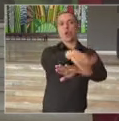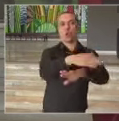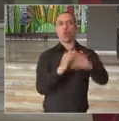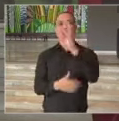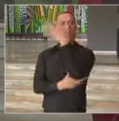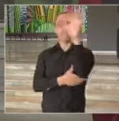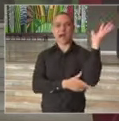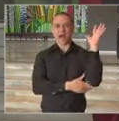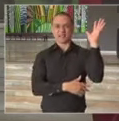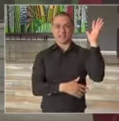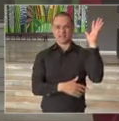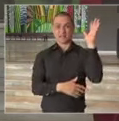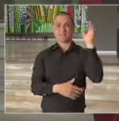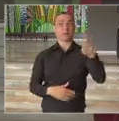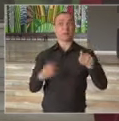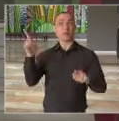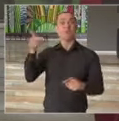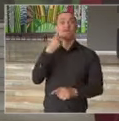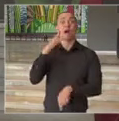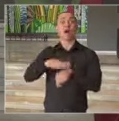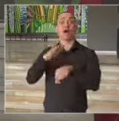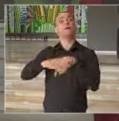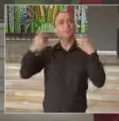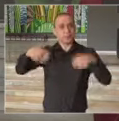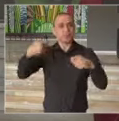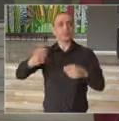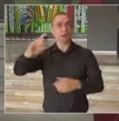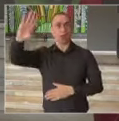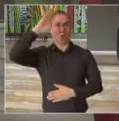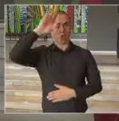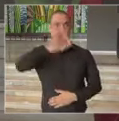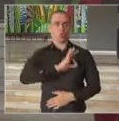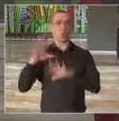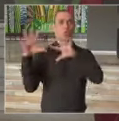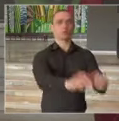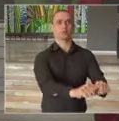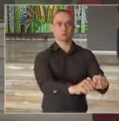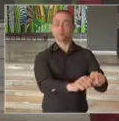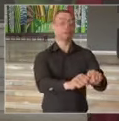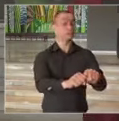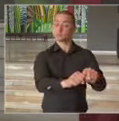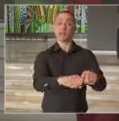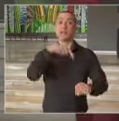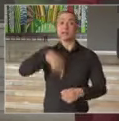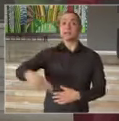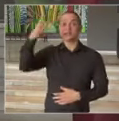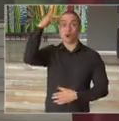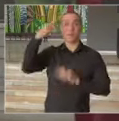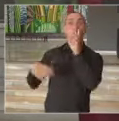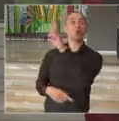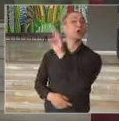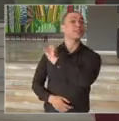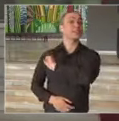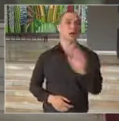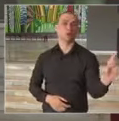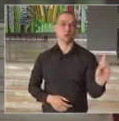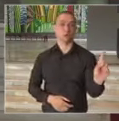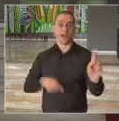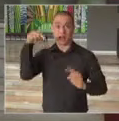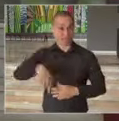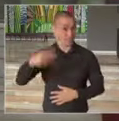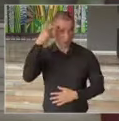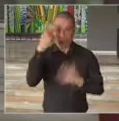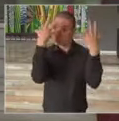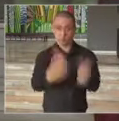praças e avenidas a necessidade de intervenção militar. A resposta de São Paulo é não. Aqui,